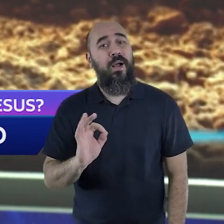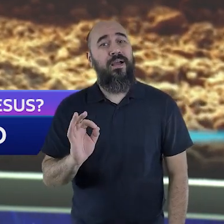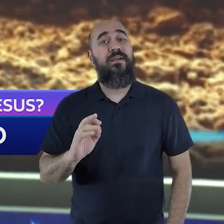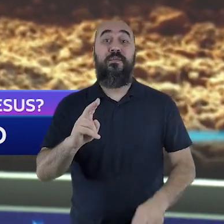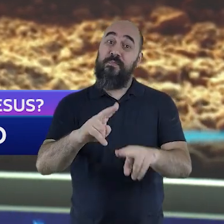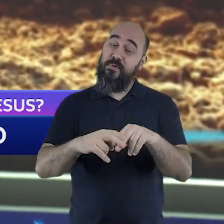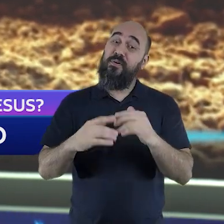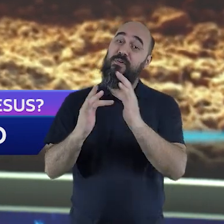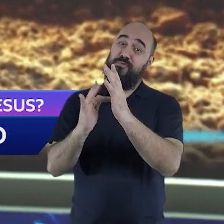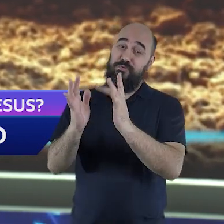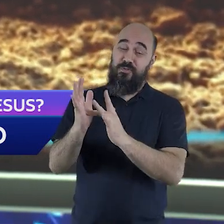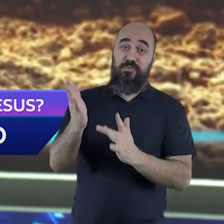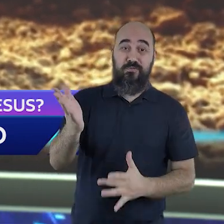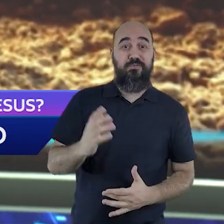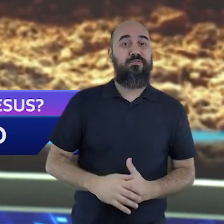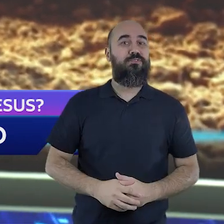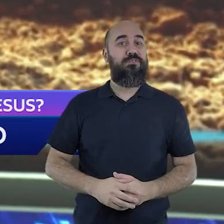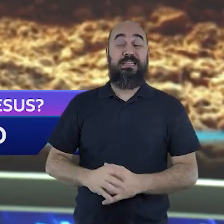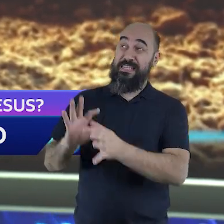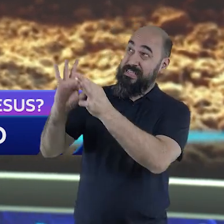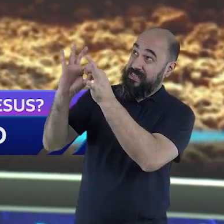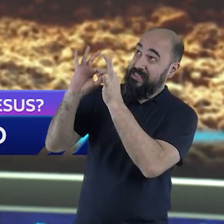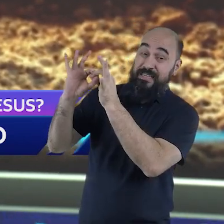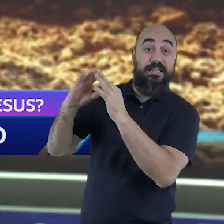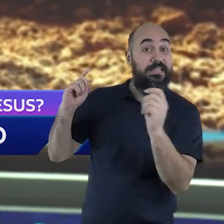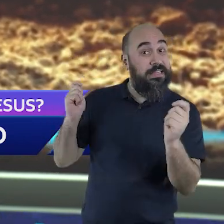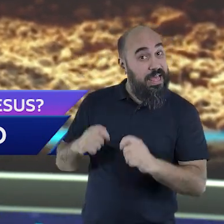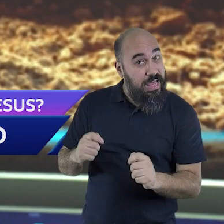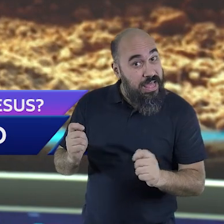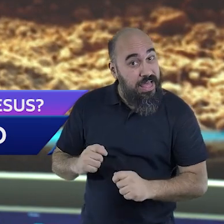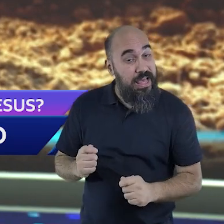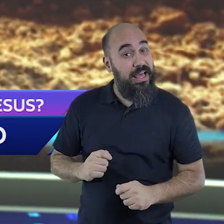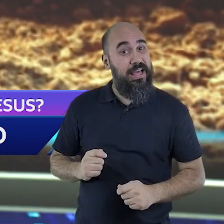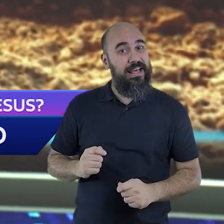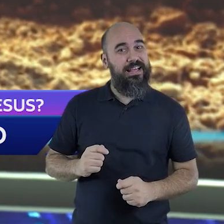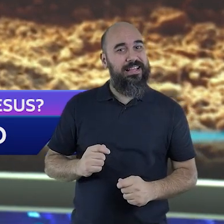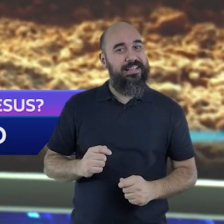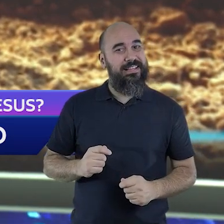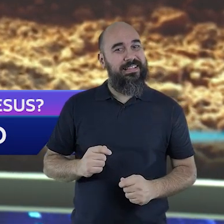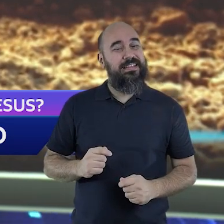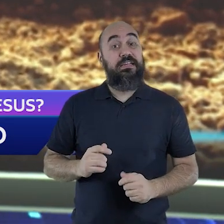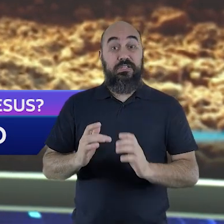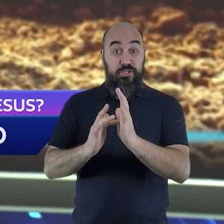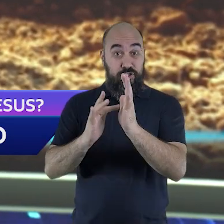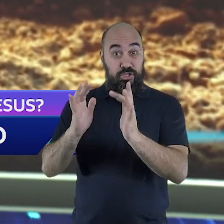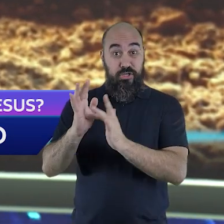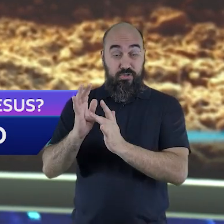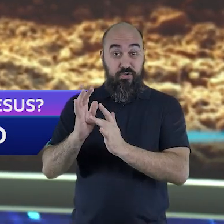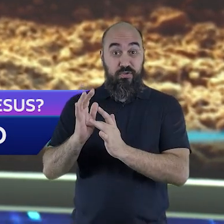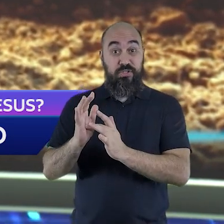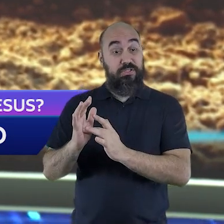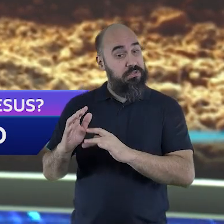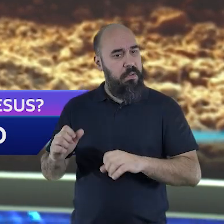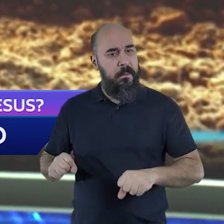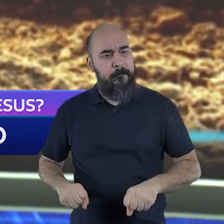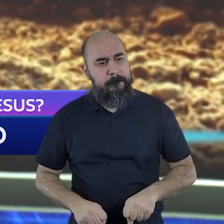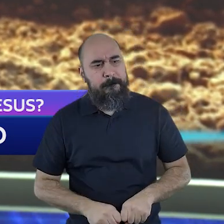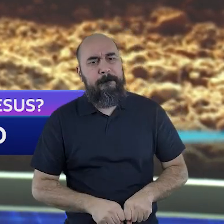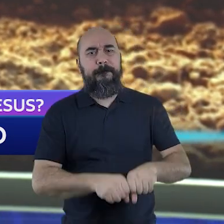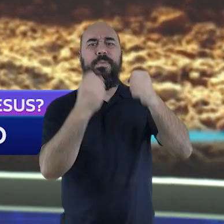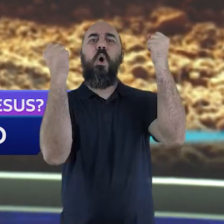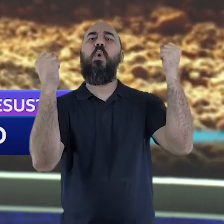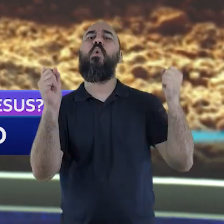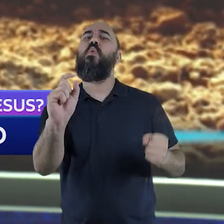A reconciliação vertical também afeta a dimensão horizontal. Cristo derrubou